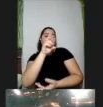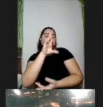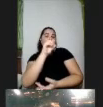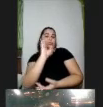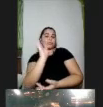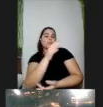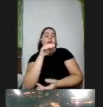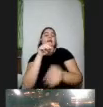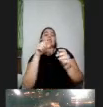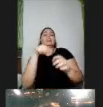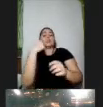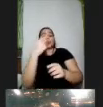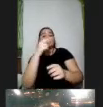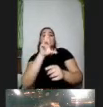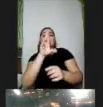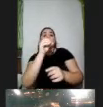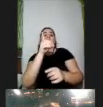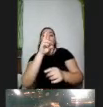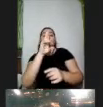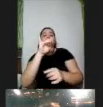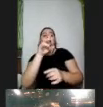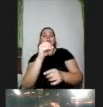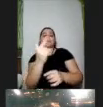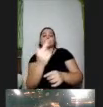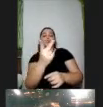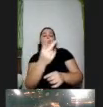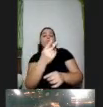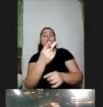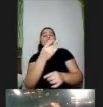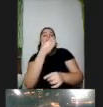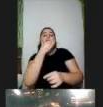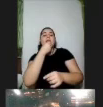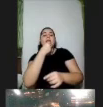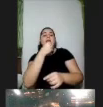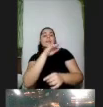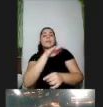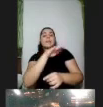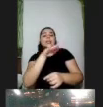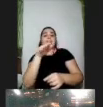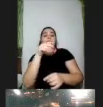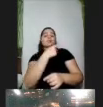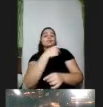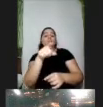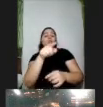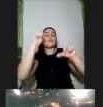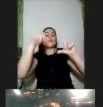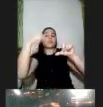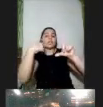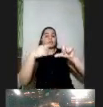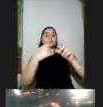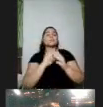Rodrigo se formando porque é muito significativo para a gente porque esse vídeo a gente fez quando a gente estava buscando